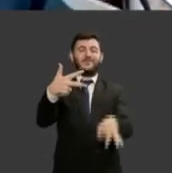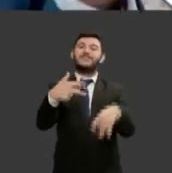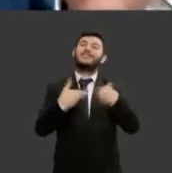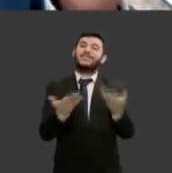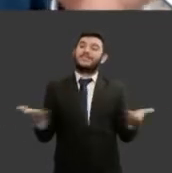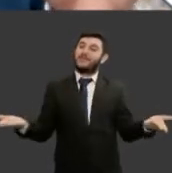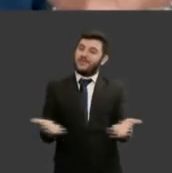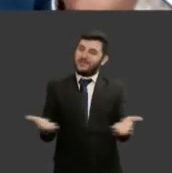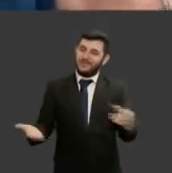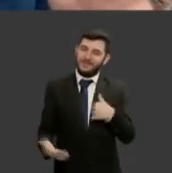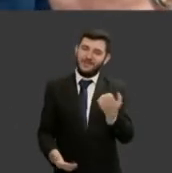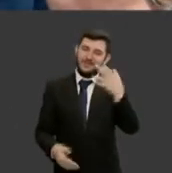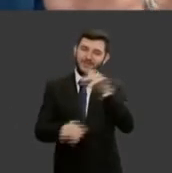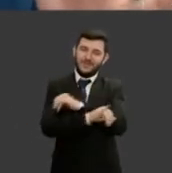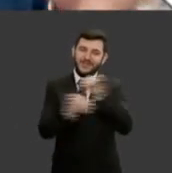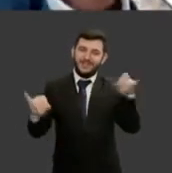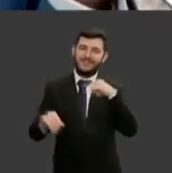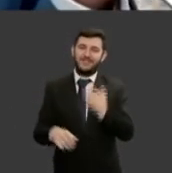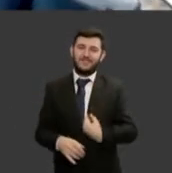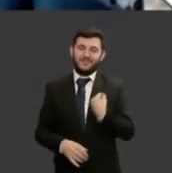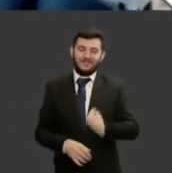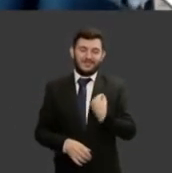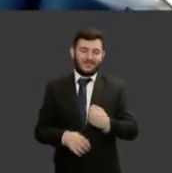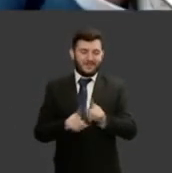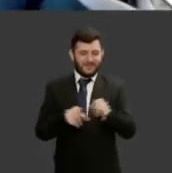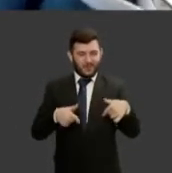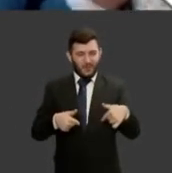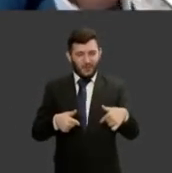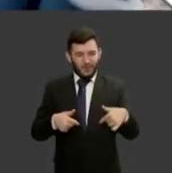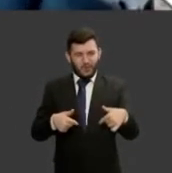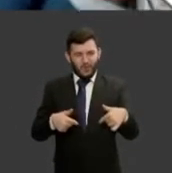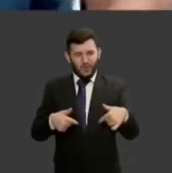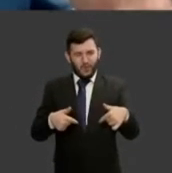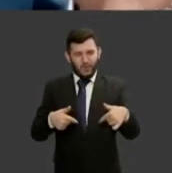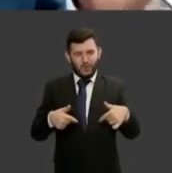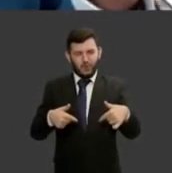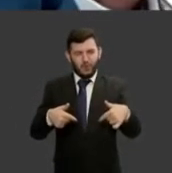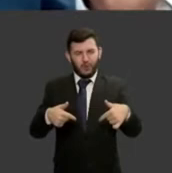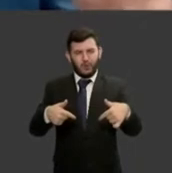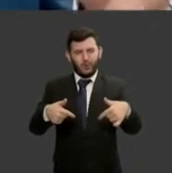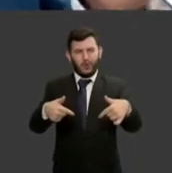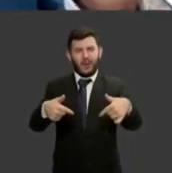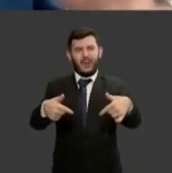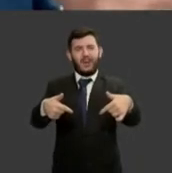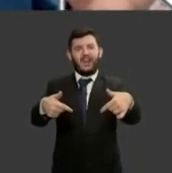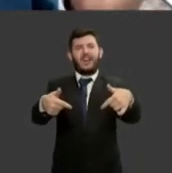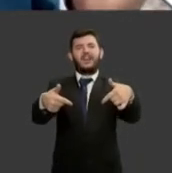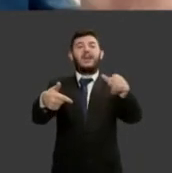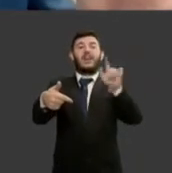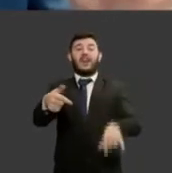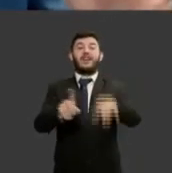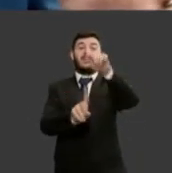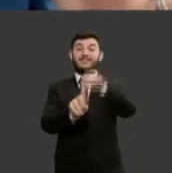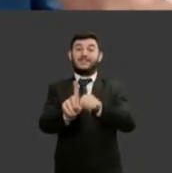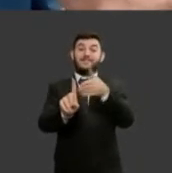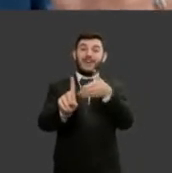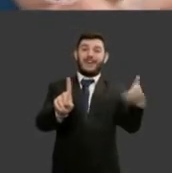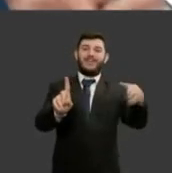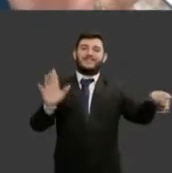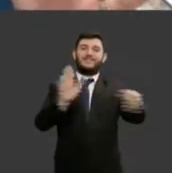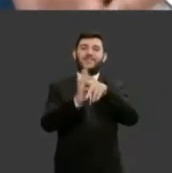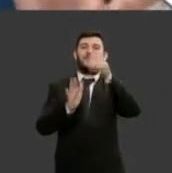que já estamos na luta neste mês da mulher. Buscamos realizar uma série de eventos,